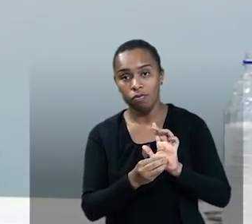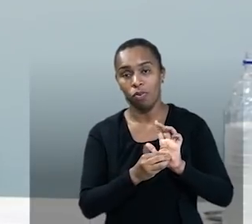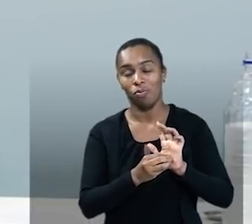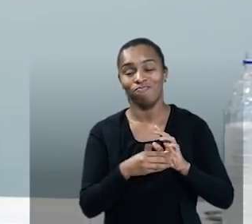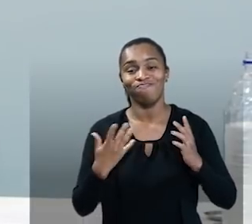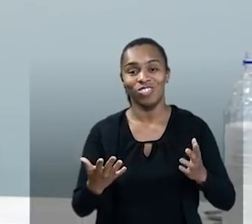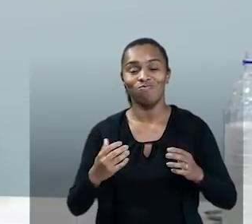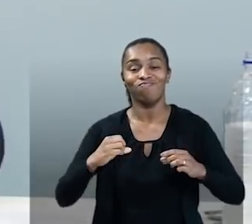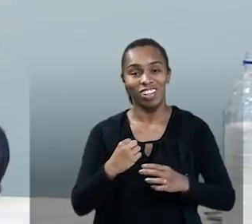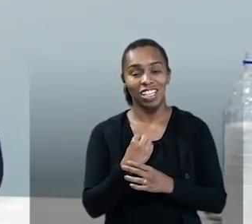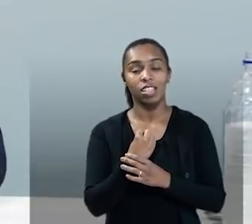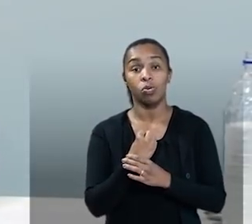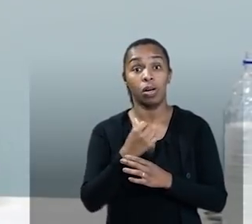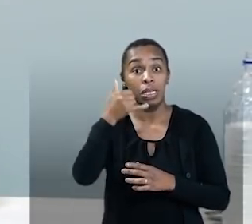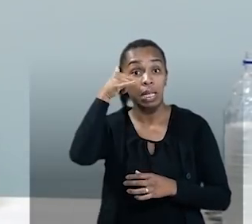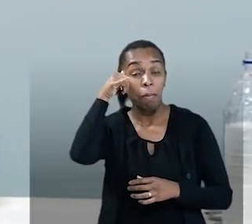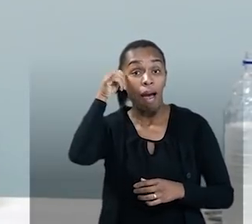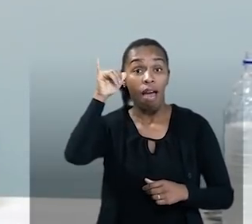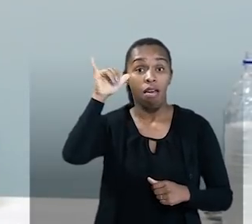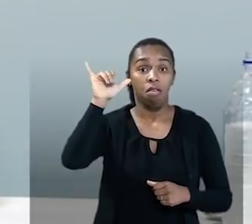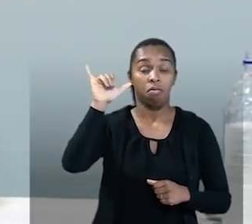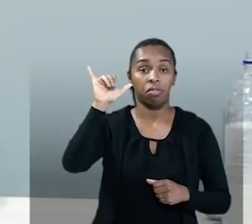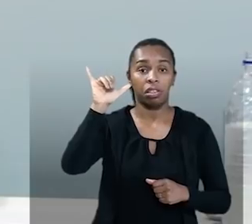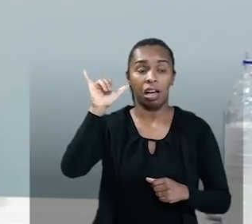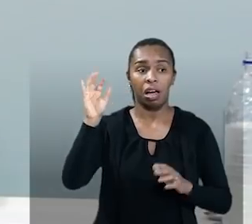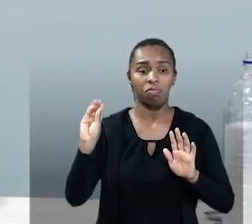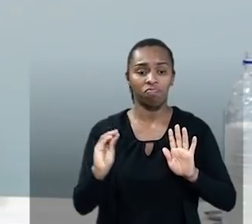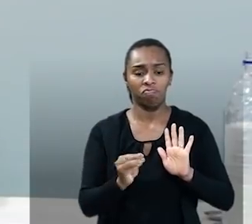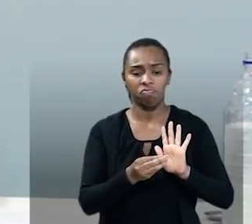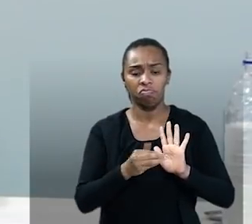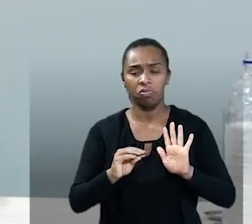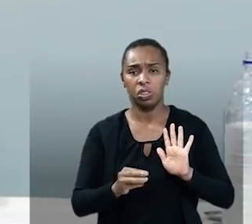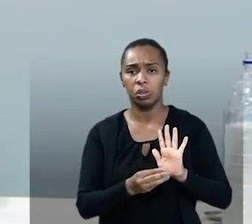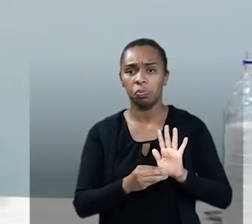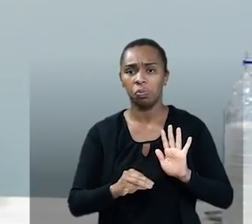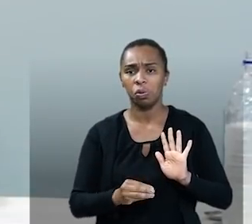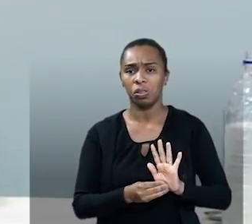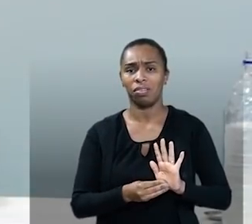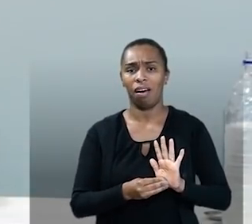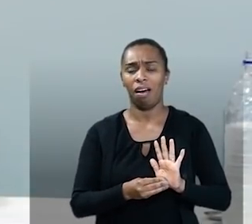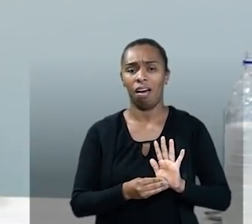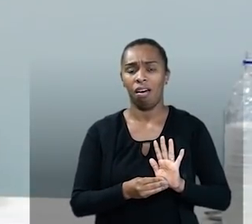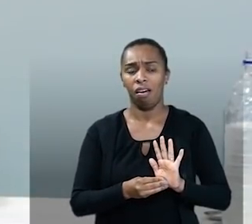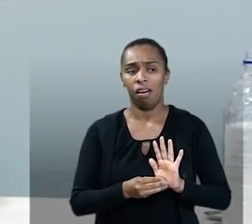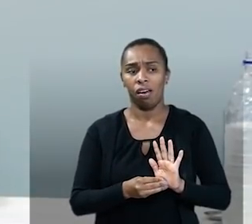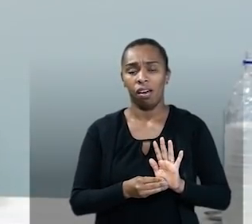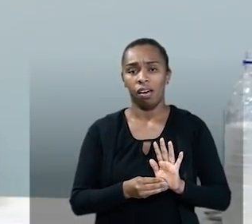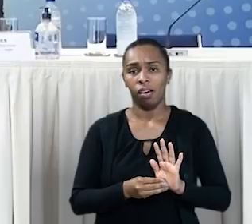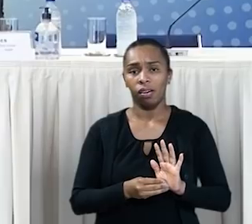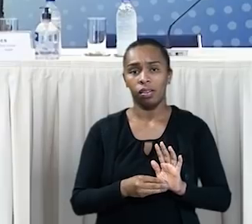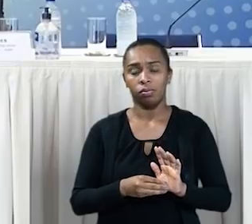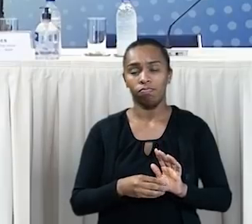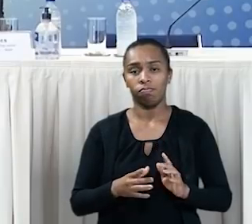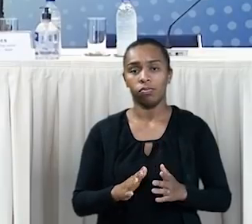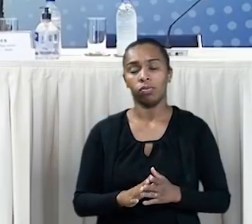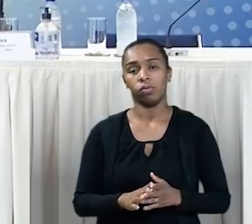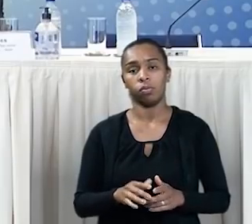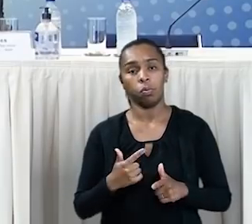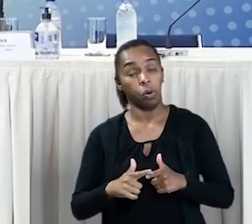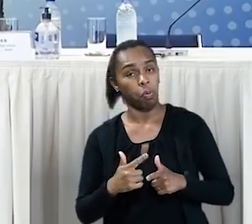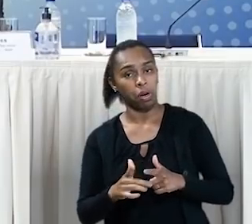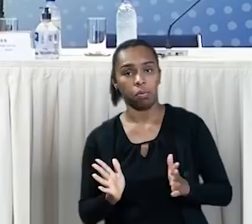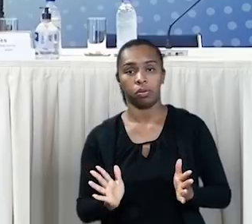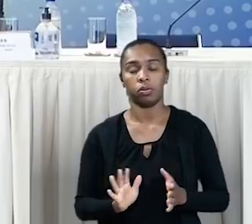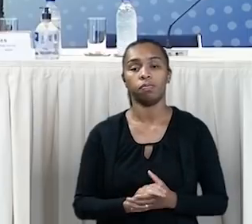segurança para evitar de postagem de conteúdos sem autenticidade ou com outros problemas.